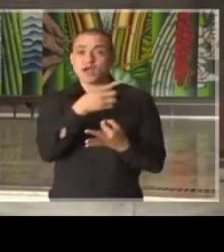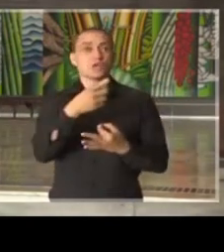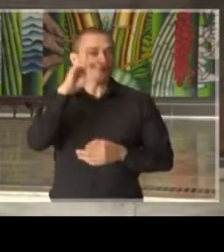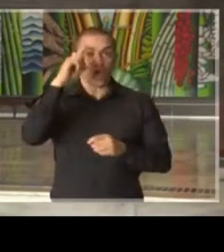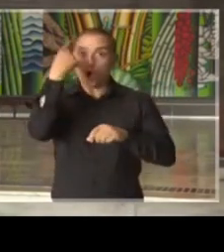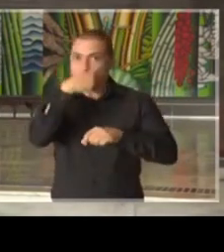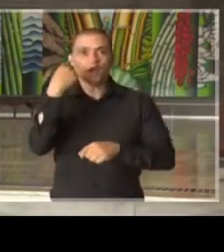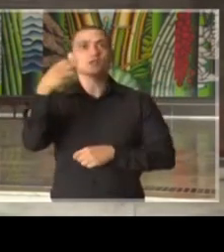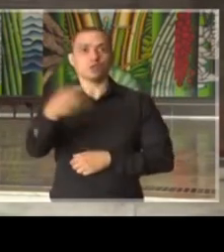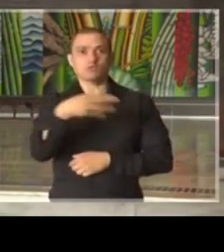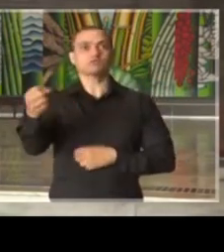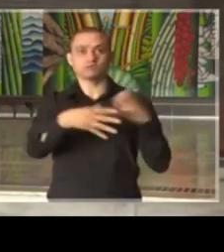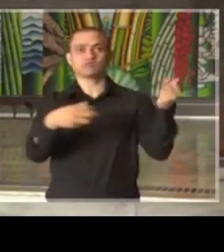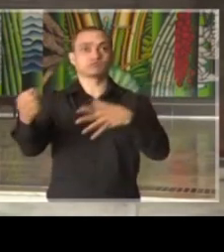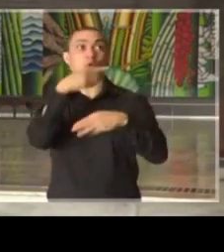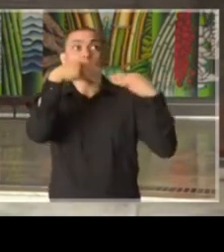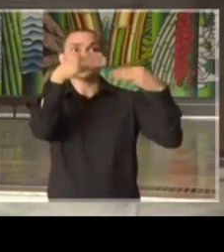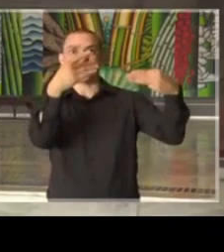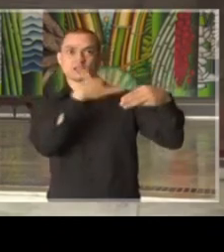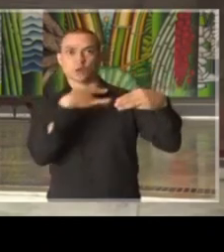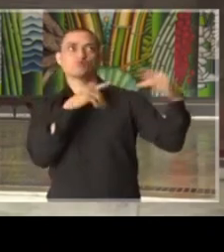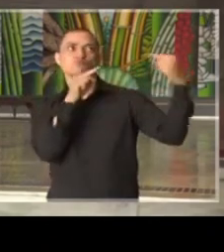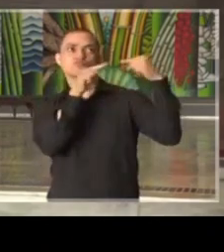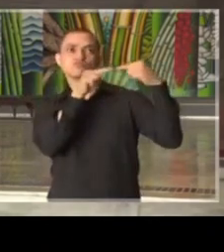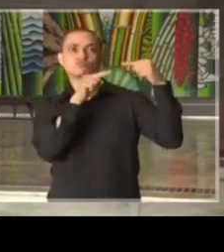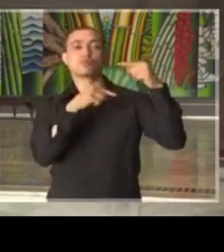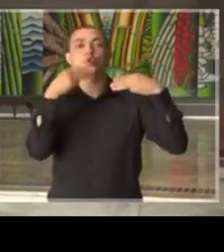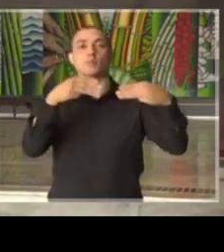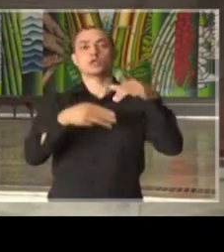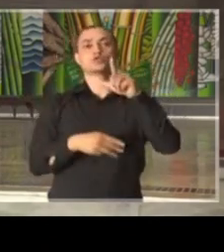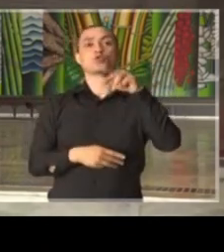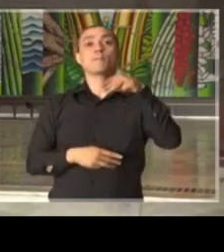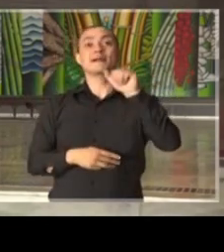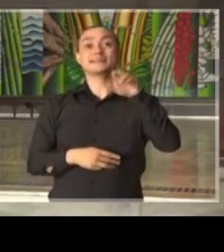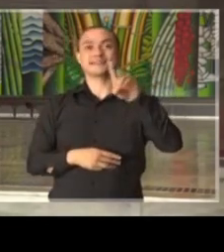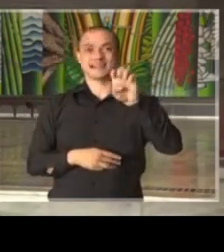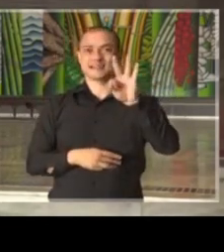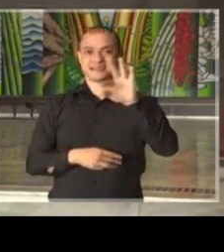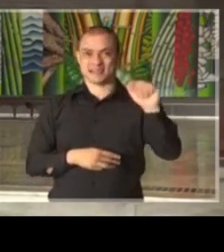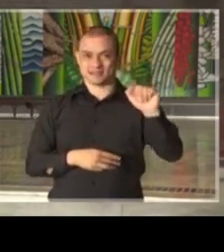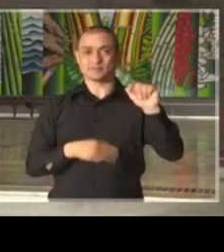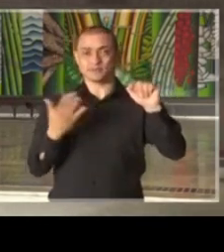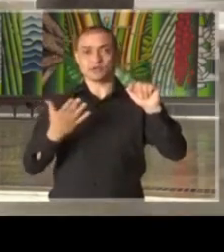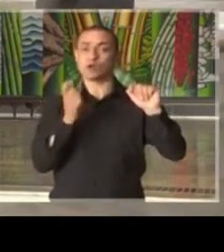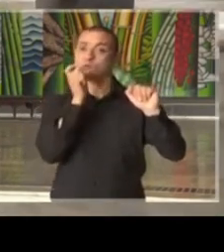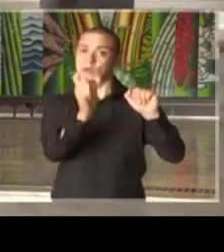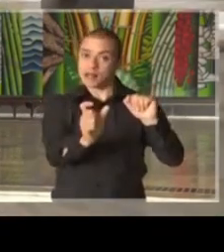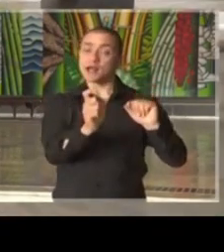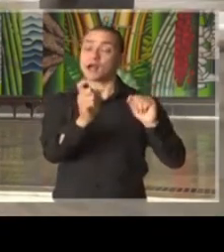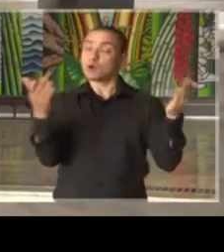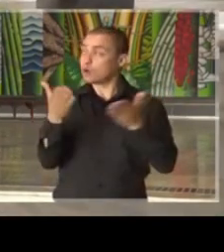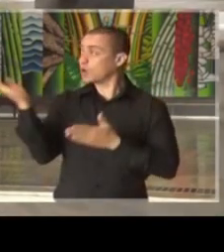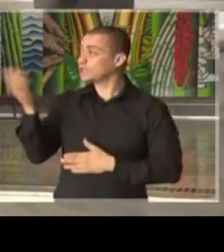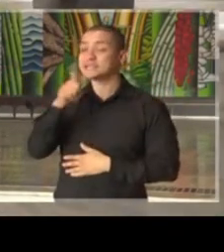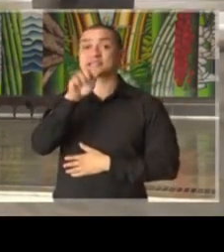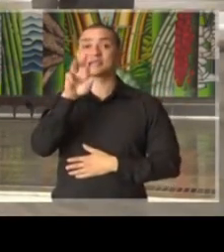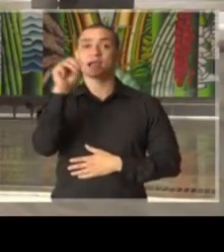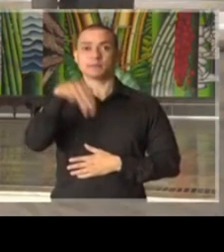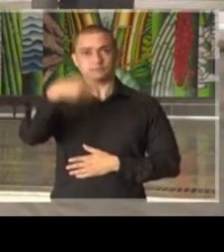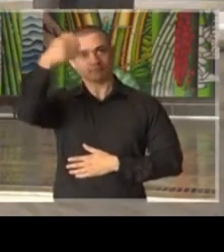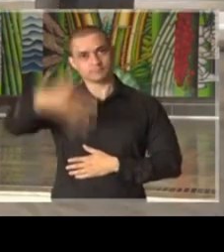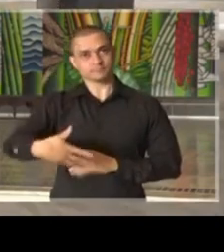hora com o Ministério da Saúde, o ministro Luiz Henrique Mandetta. Com a palavra o secretário da Saúde do Estado de São Paulo, José Henrique Guerra.